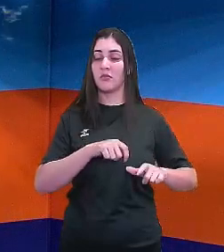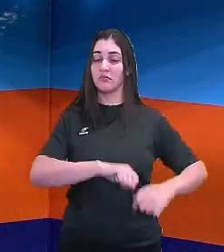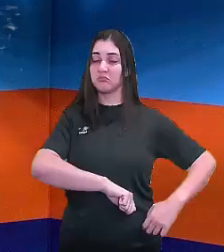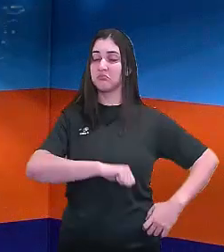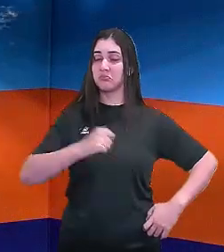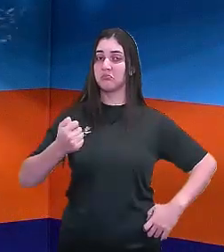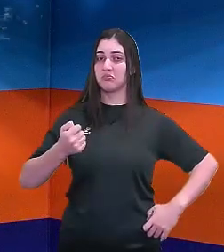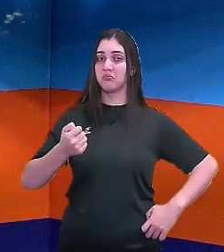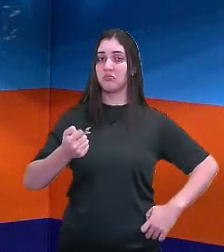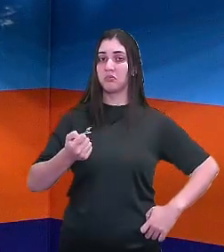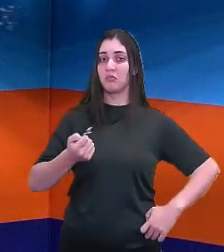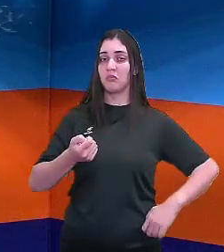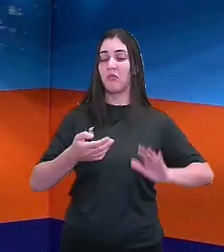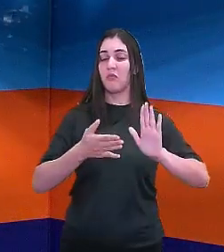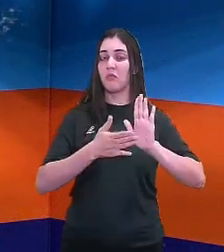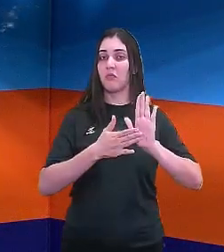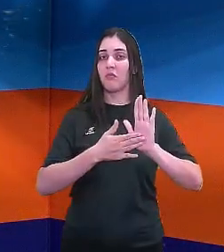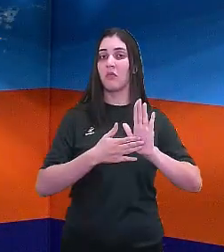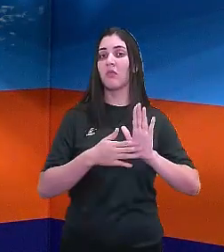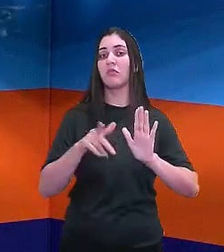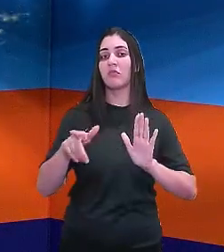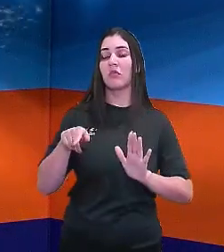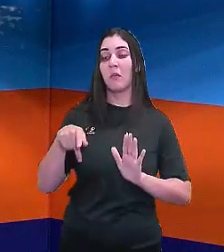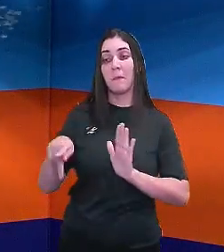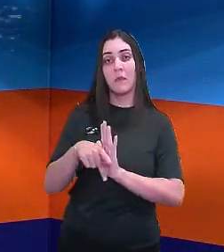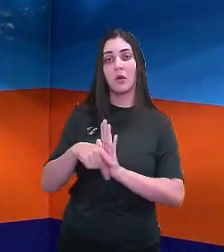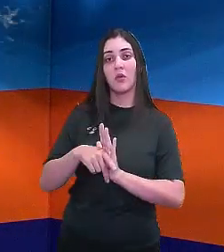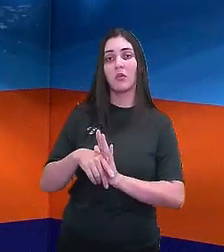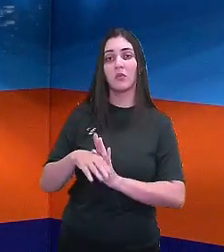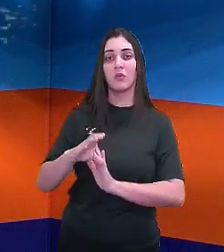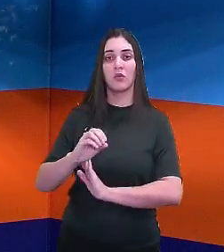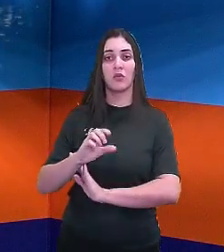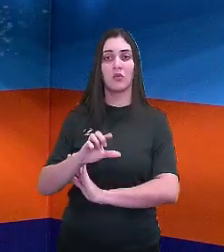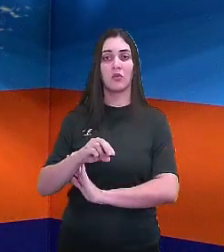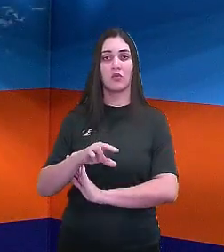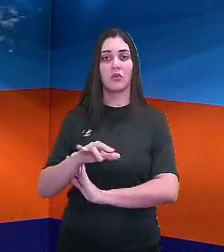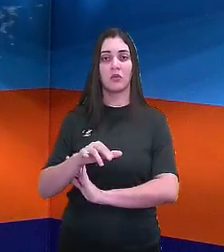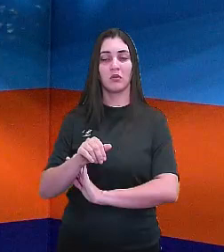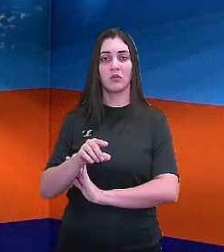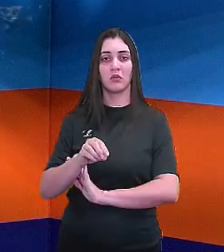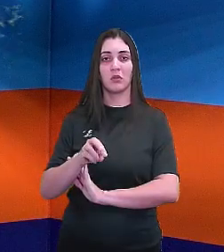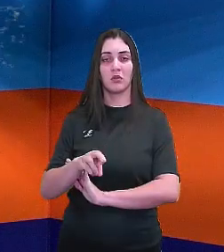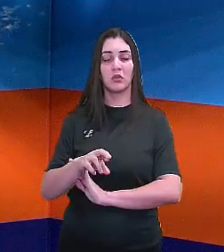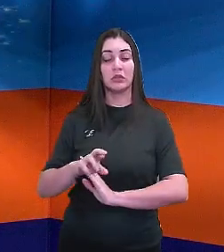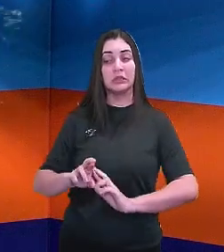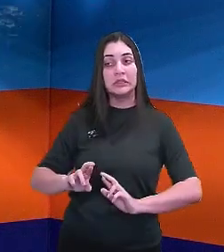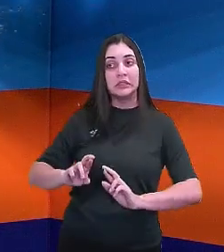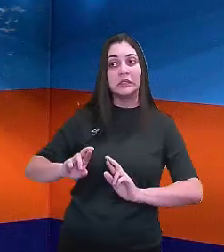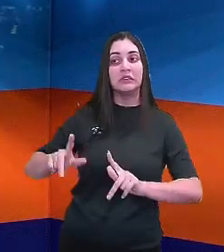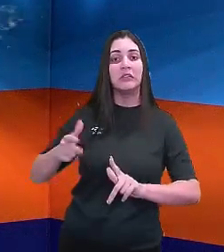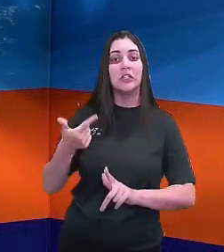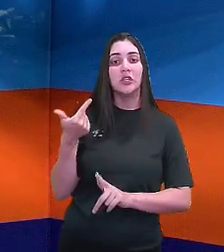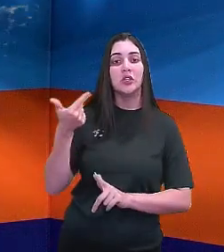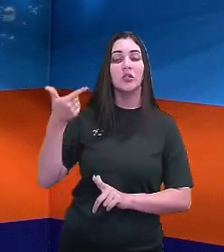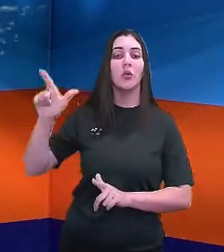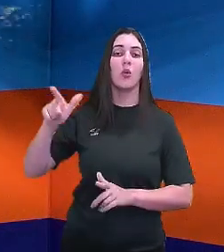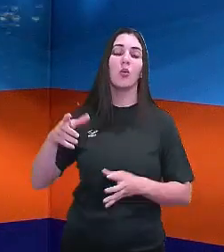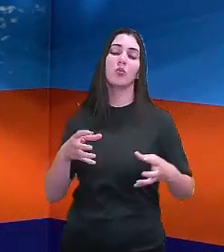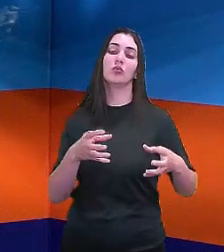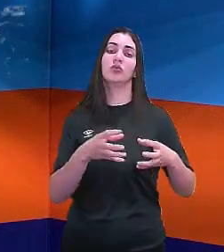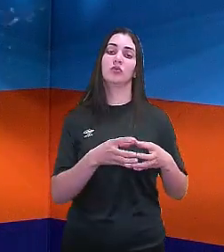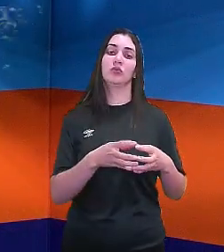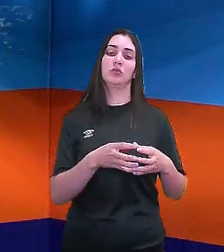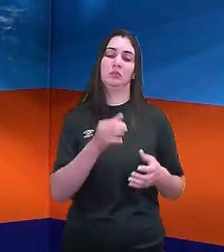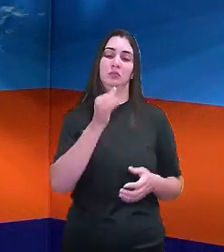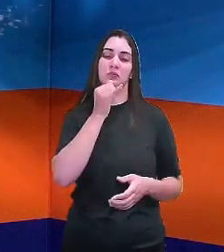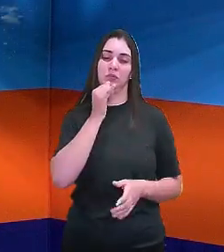colonizador, diferente de outras colônias aqui da América do Sul, por exemplo. Então,